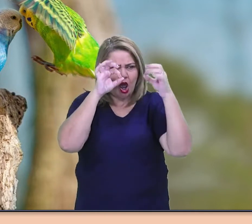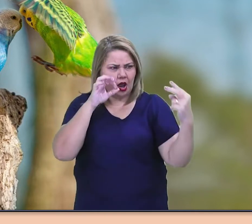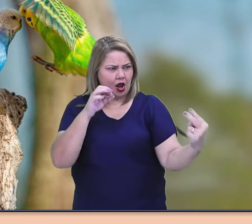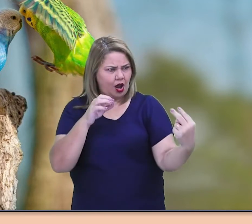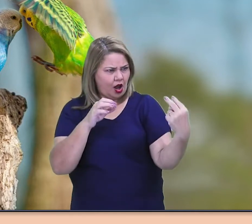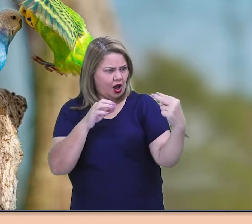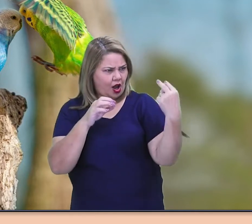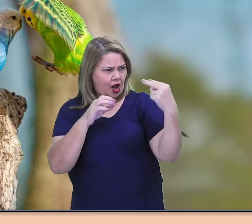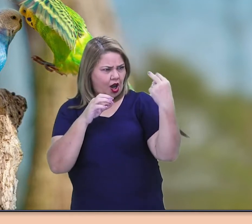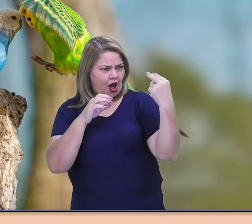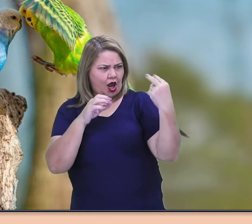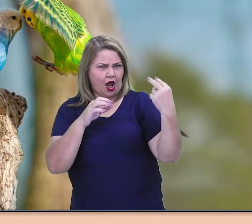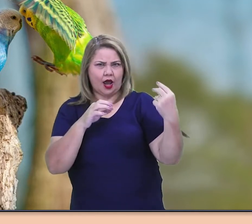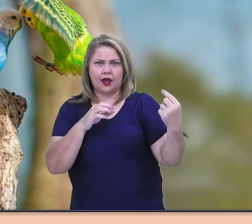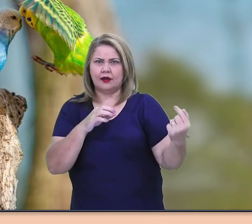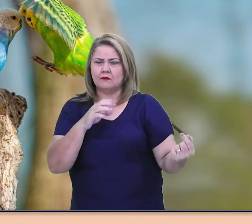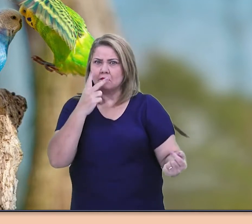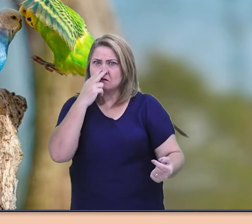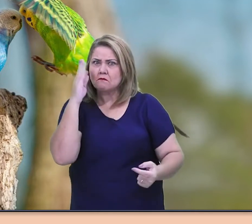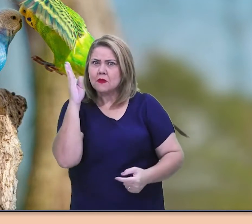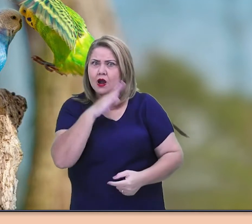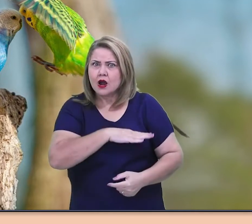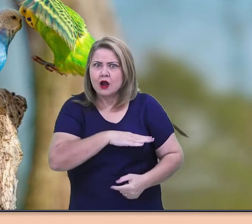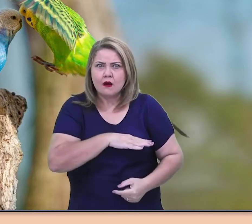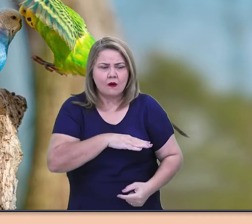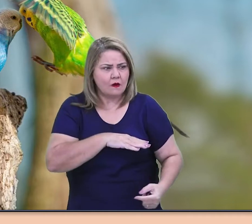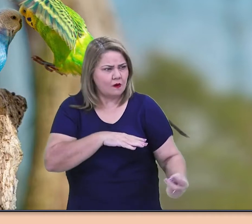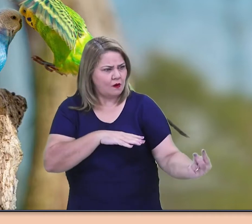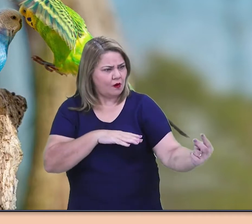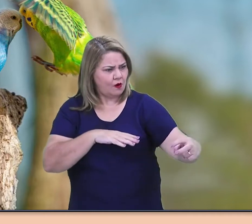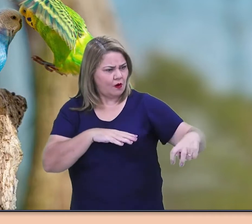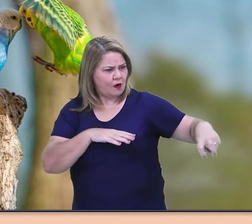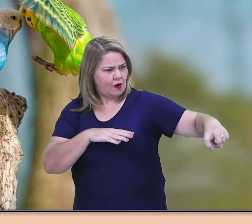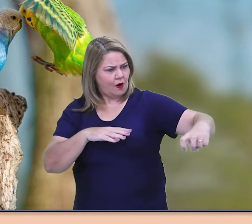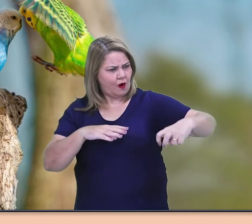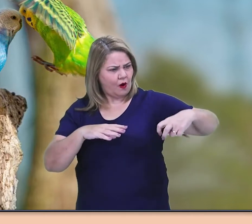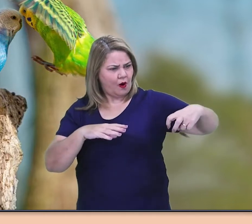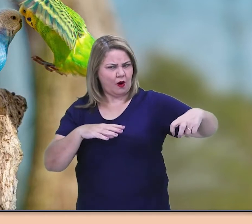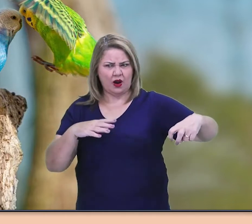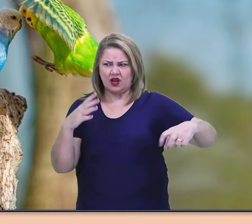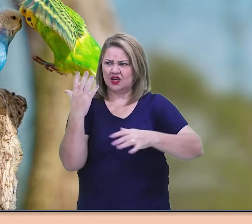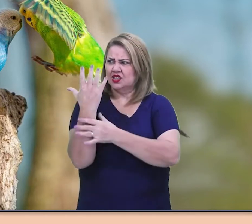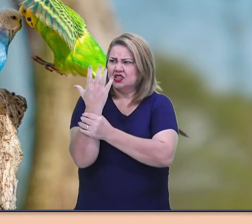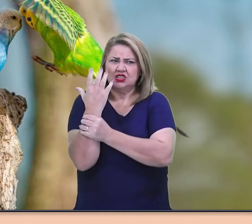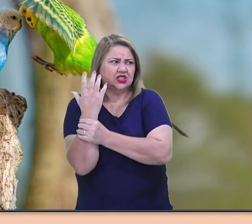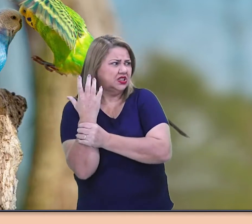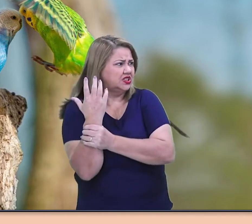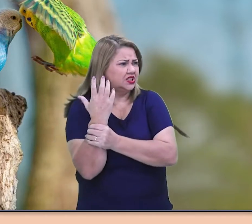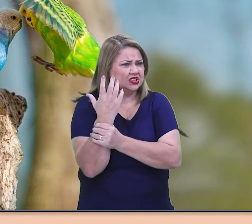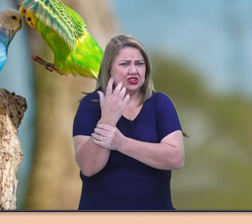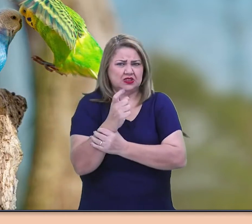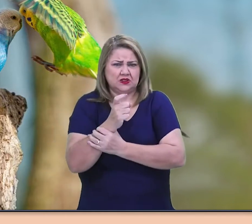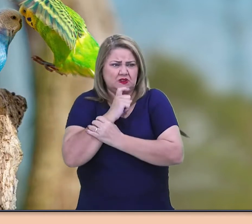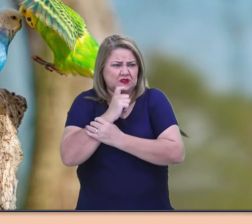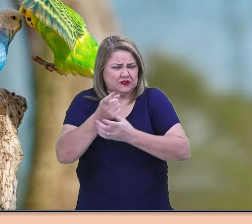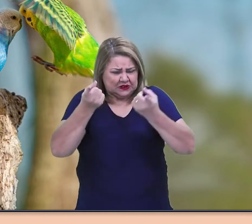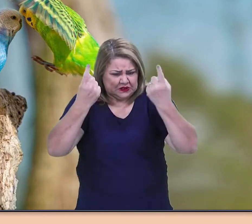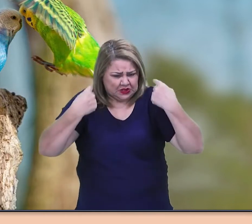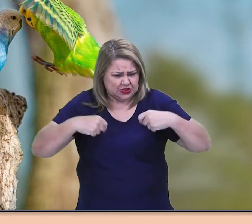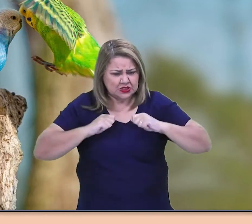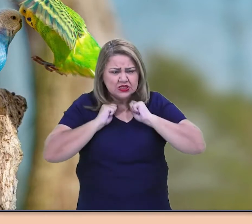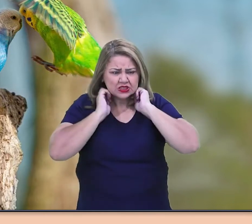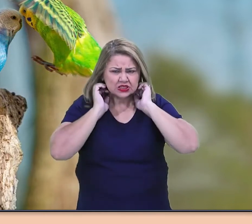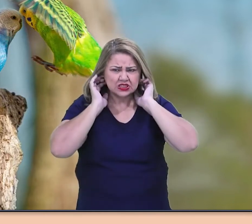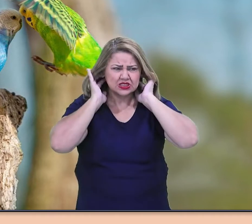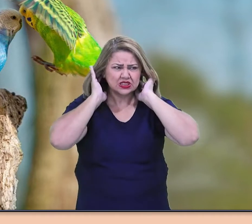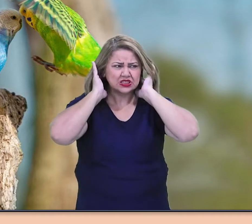luzia malignamente. O matuto sentia uma frialdade mortuária percorrendo